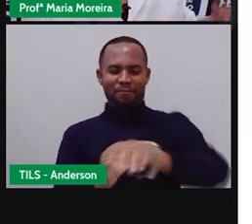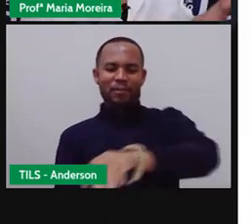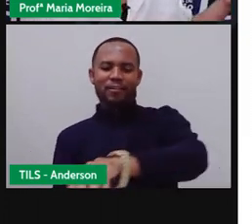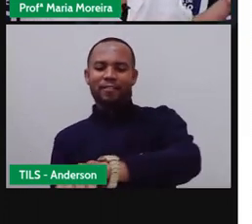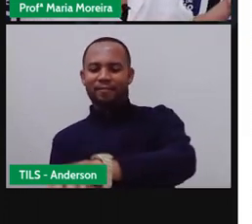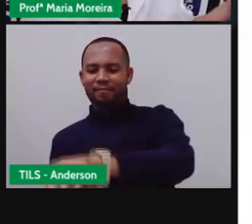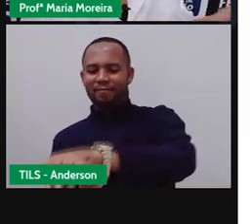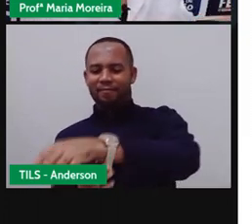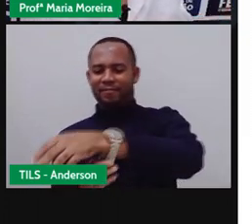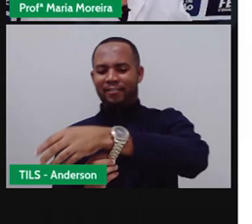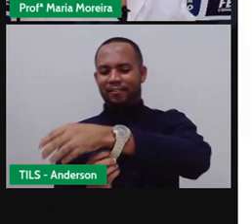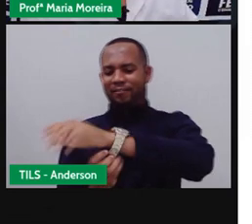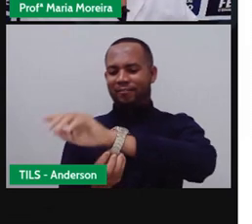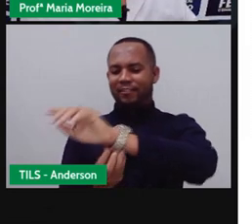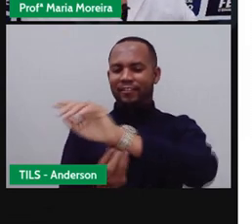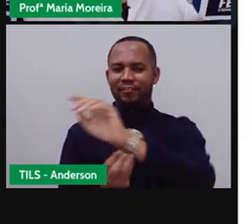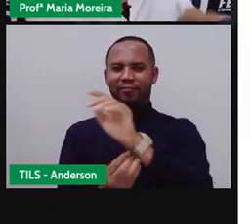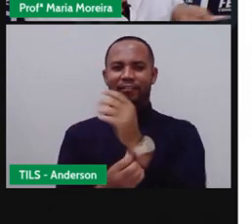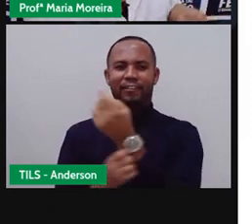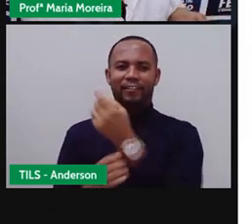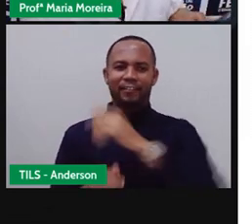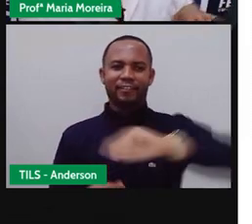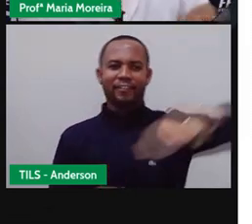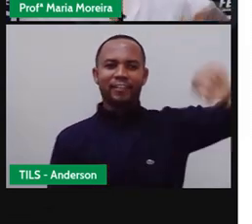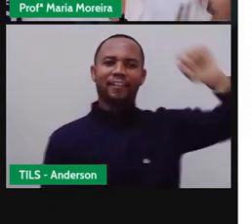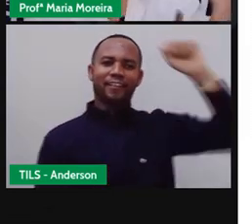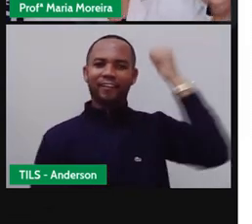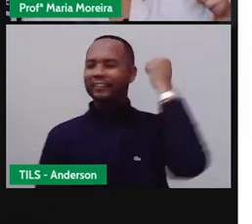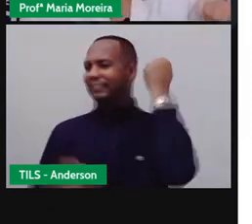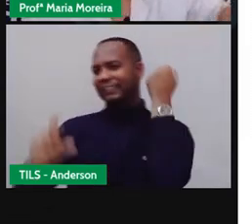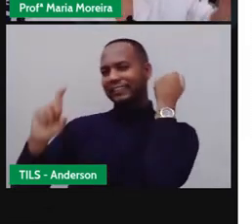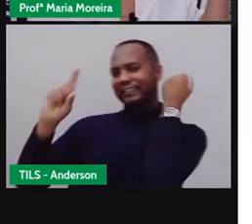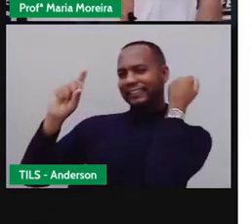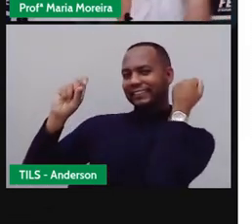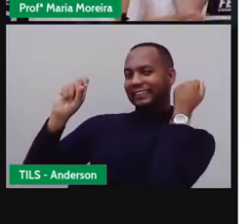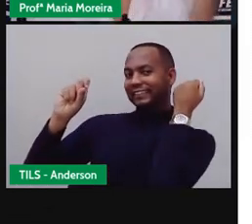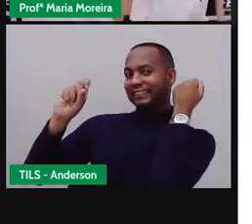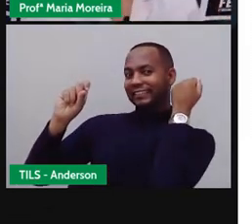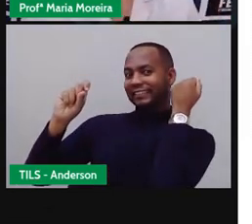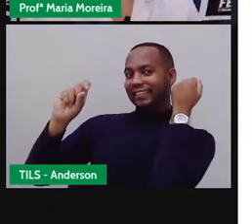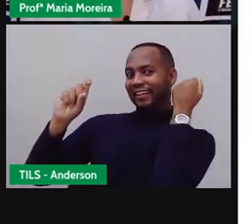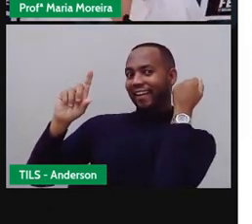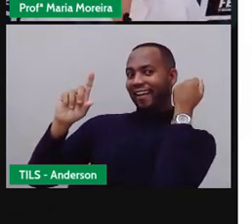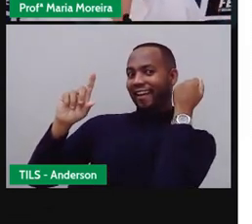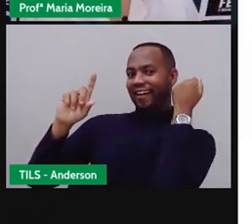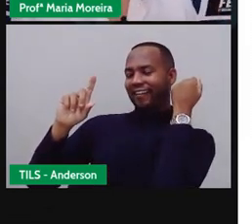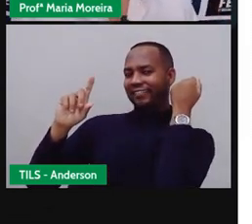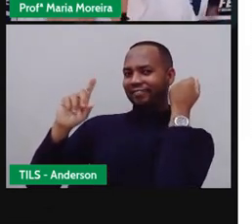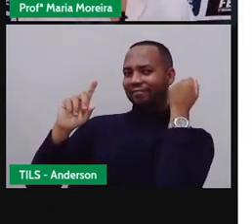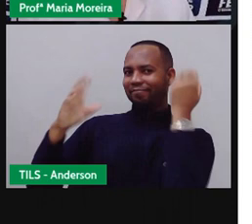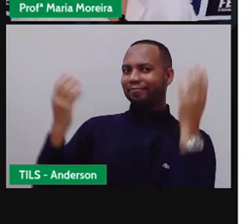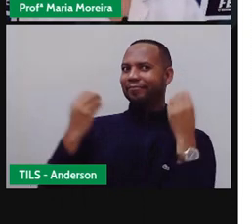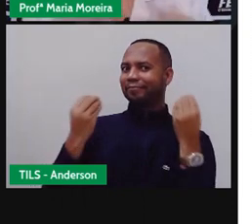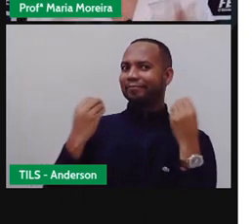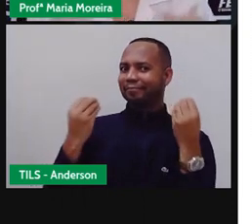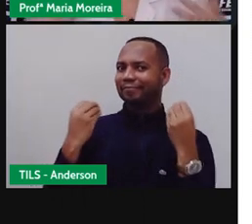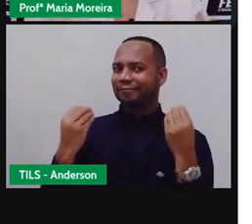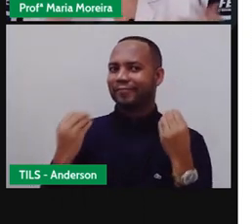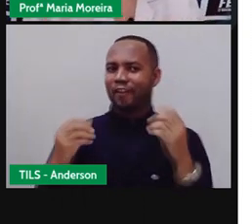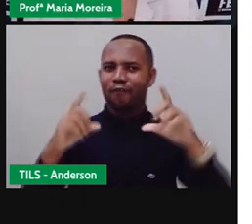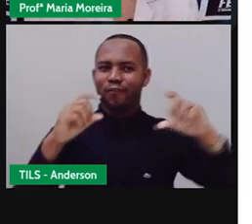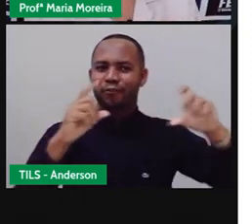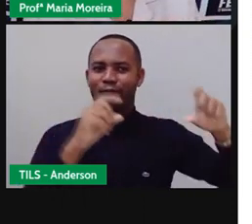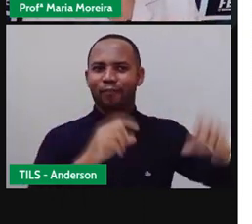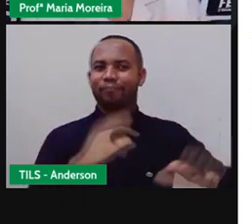Pronto, o Anderson agora vai usar o relógio de ouro, né? E aí eu vou tirar uma foto, olha aí, Anderson, acabei de ganhar. E aí começa, né, foto,